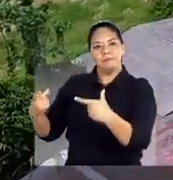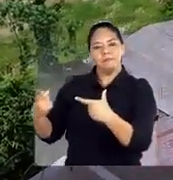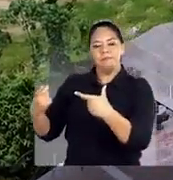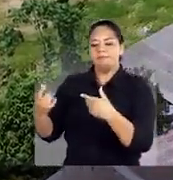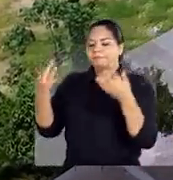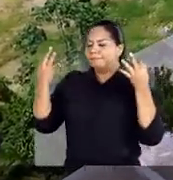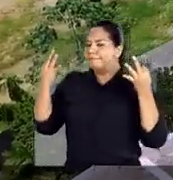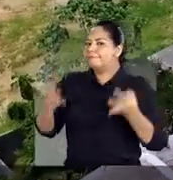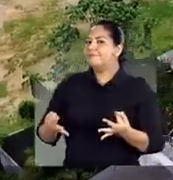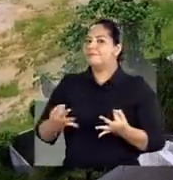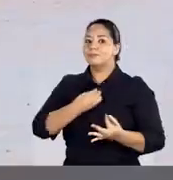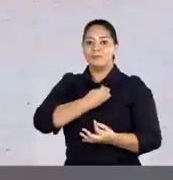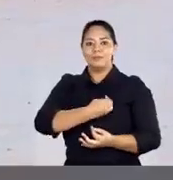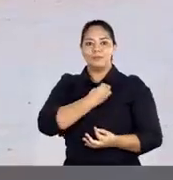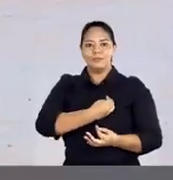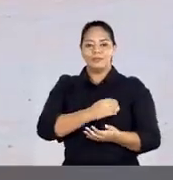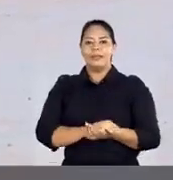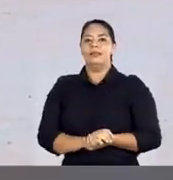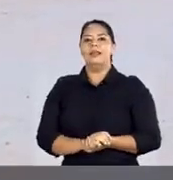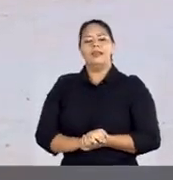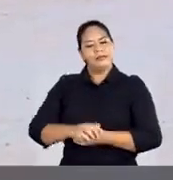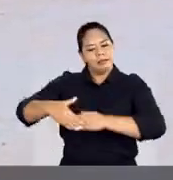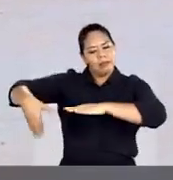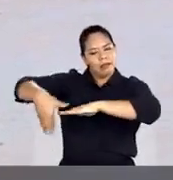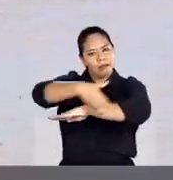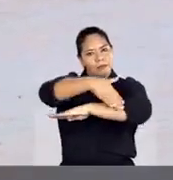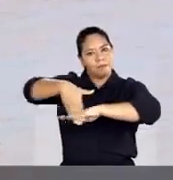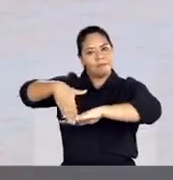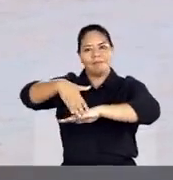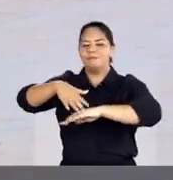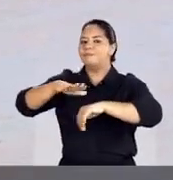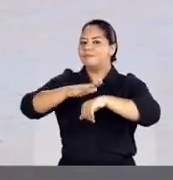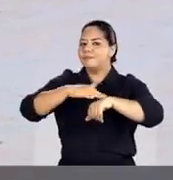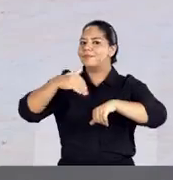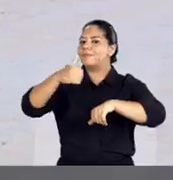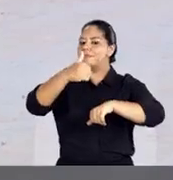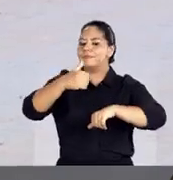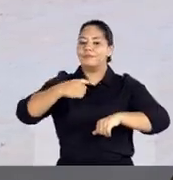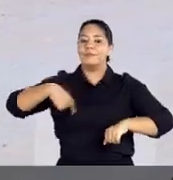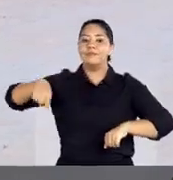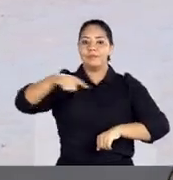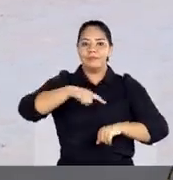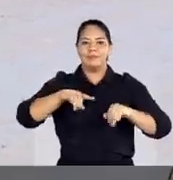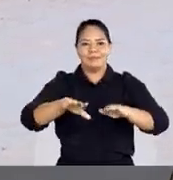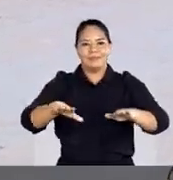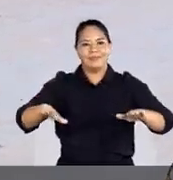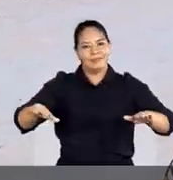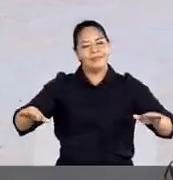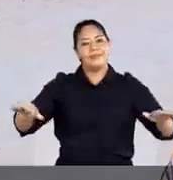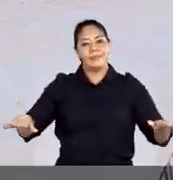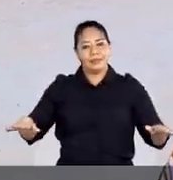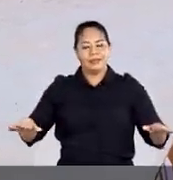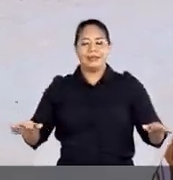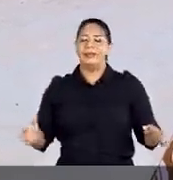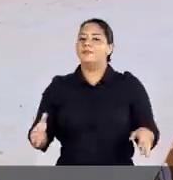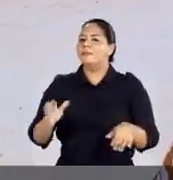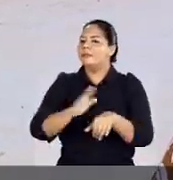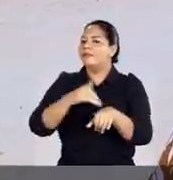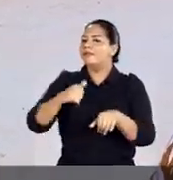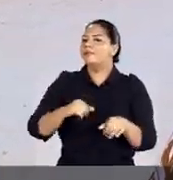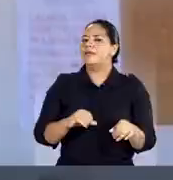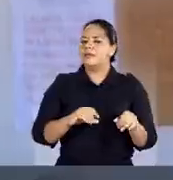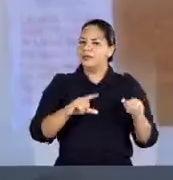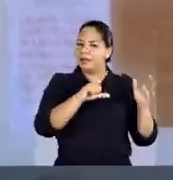digno pra que a possa morar Com esse assalto aí, né? Melhora pra nossas crianças Melhora até pra gente colocar um